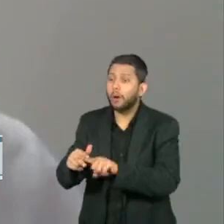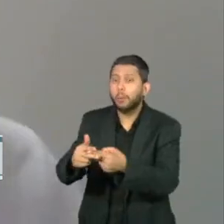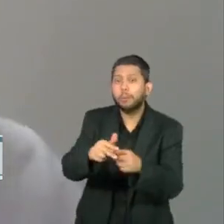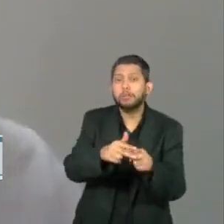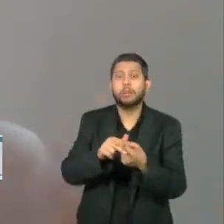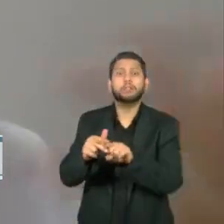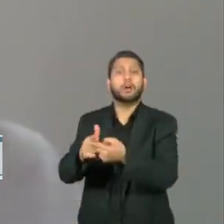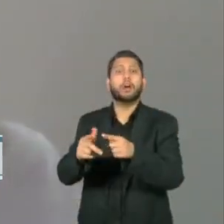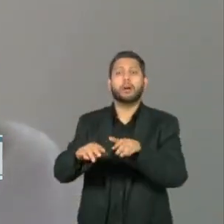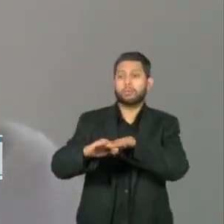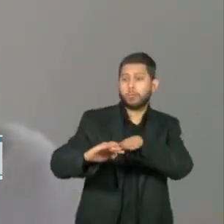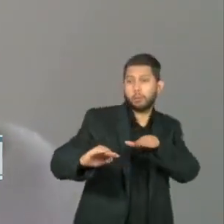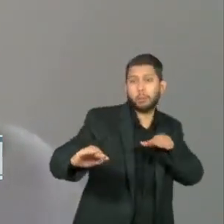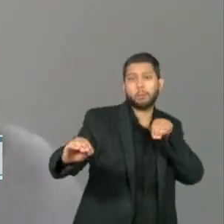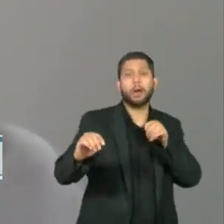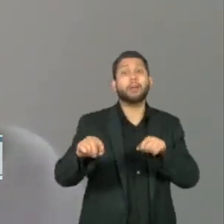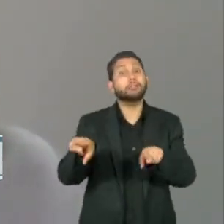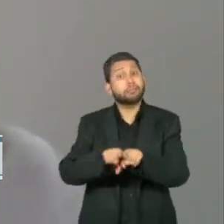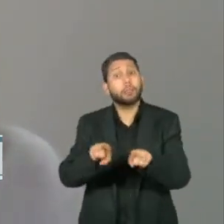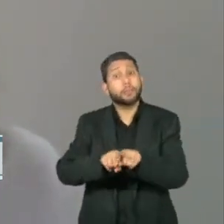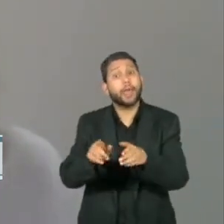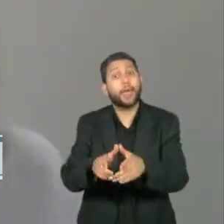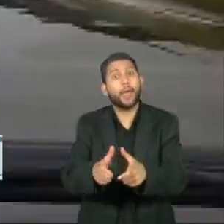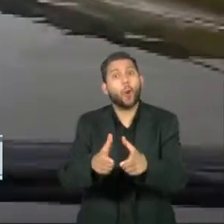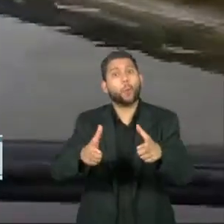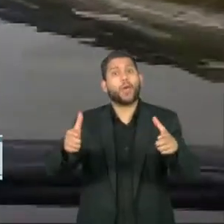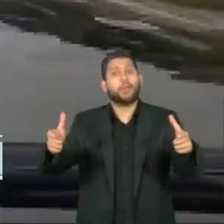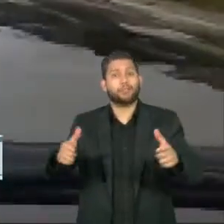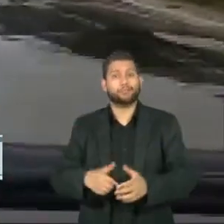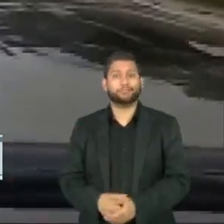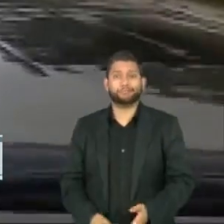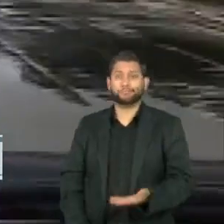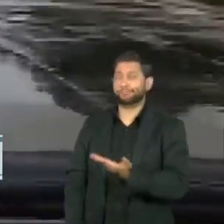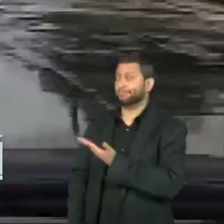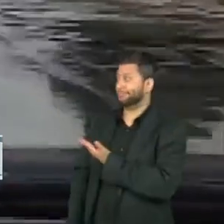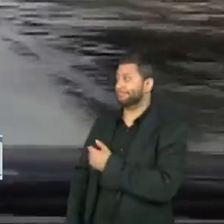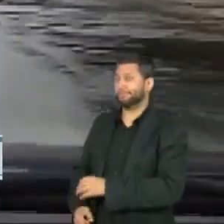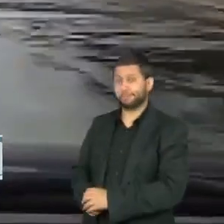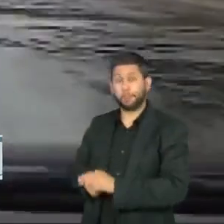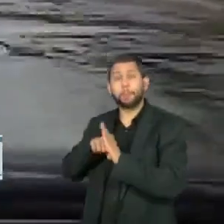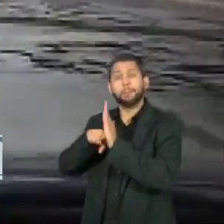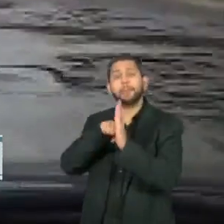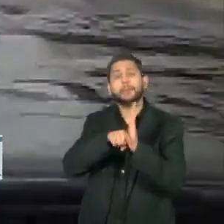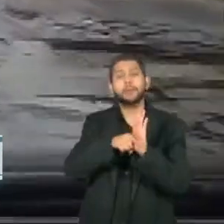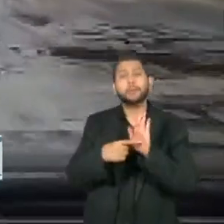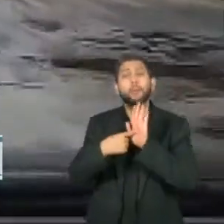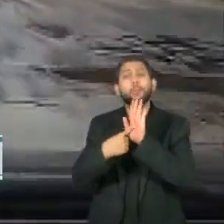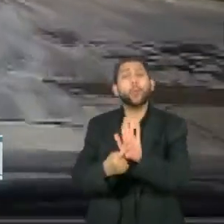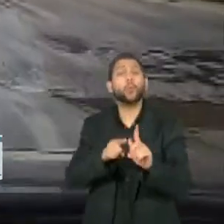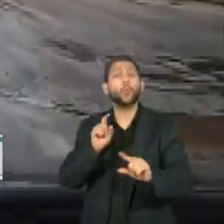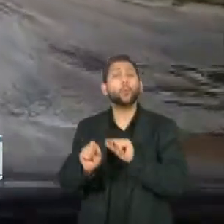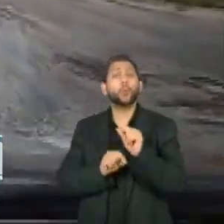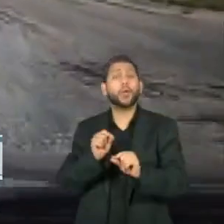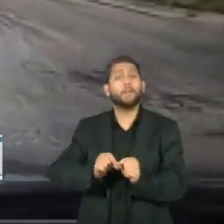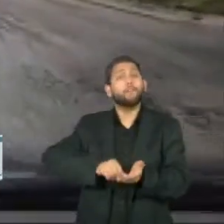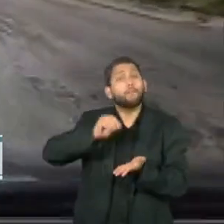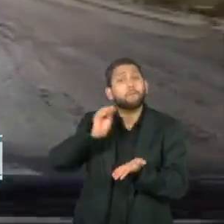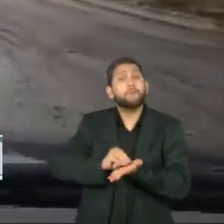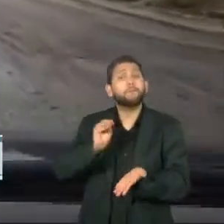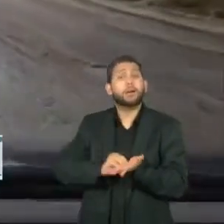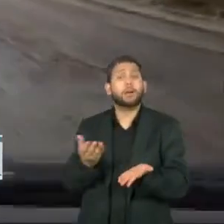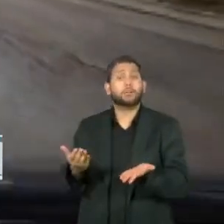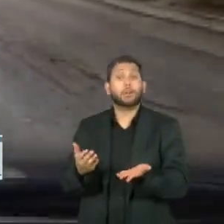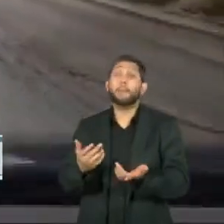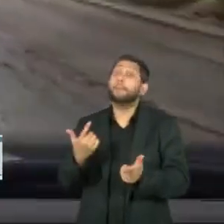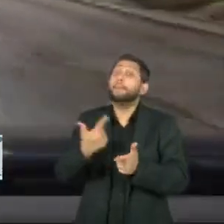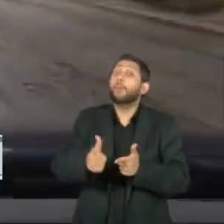recuperação e também para a expansão de novos trechos. A pesquisa analisou os efeitos dessa falta de estrutura no consumo de